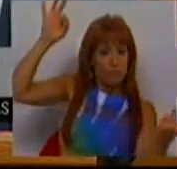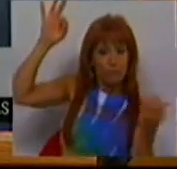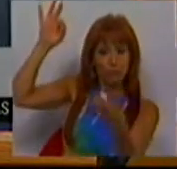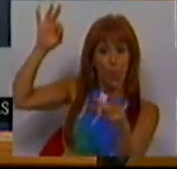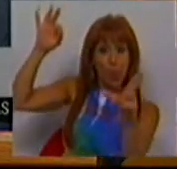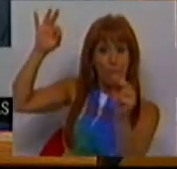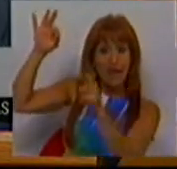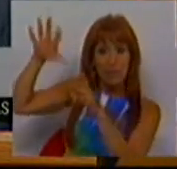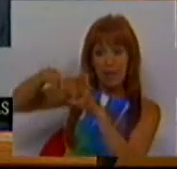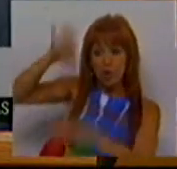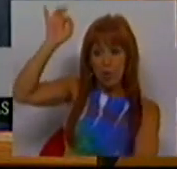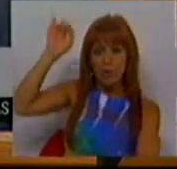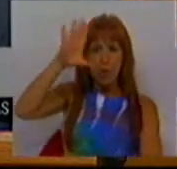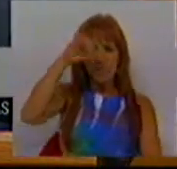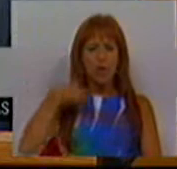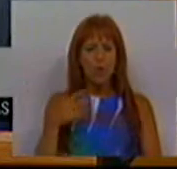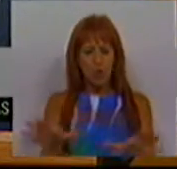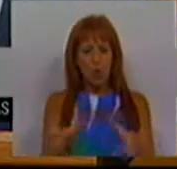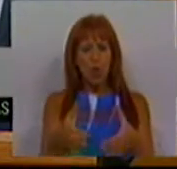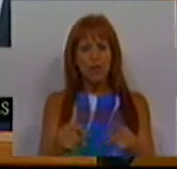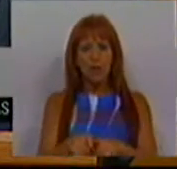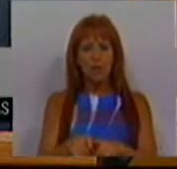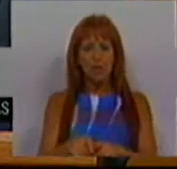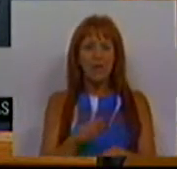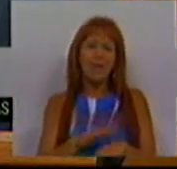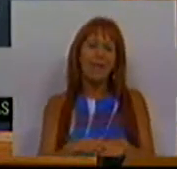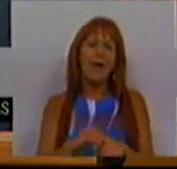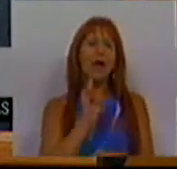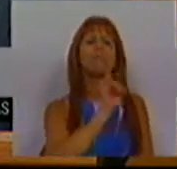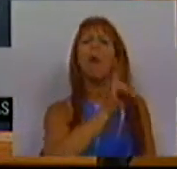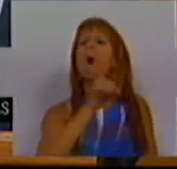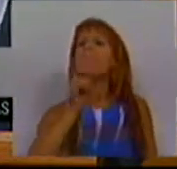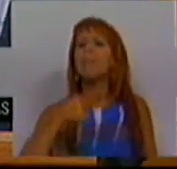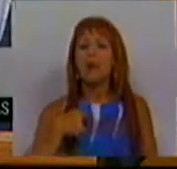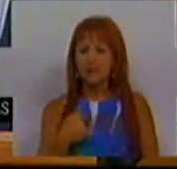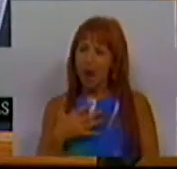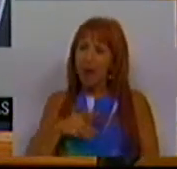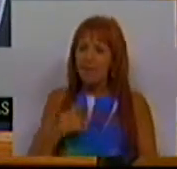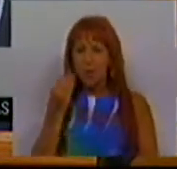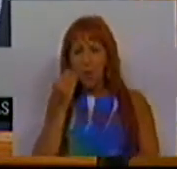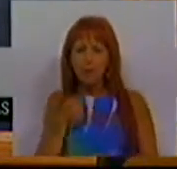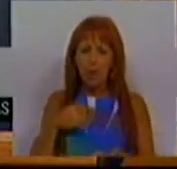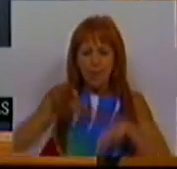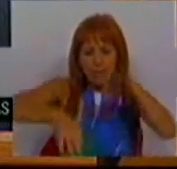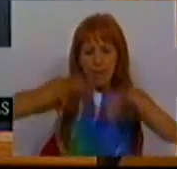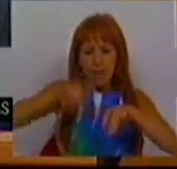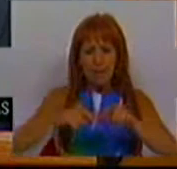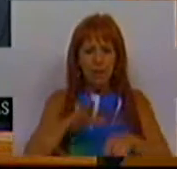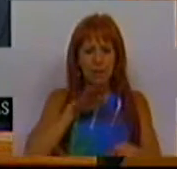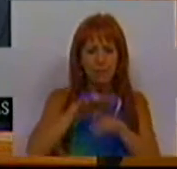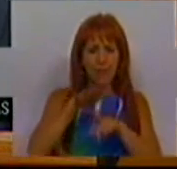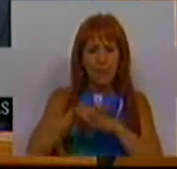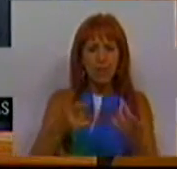seus pares. O Governo terá assim um conselho dócil e domesticado como lhe convém mais, governamentalizado